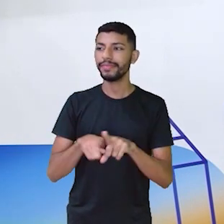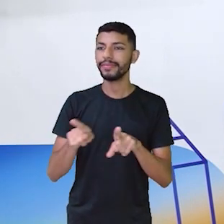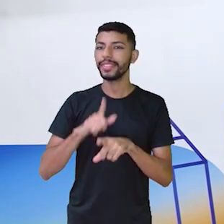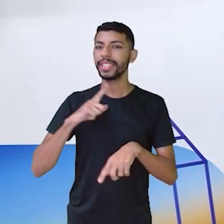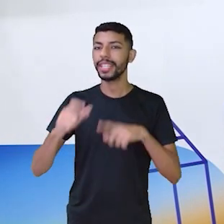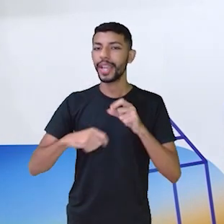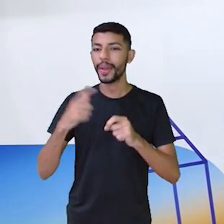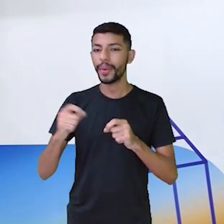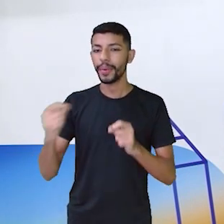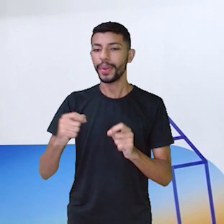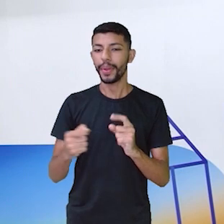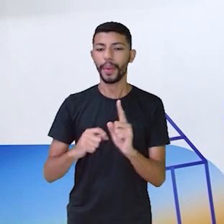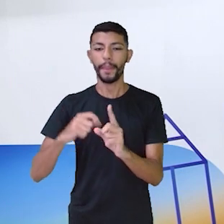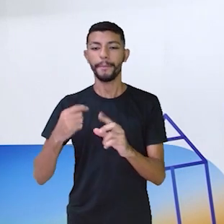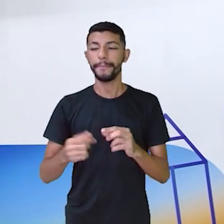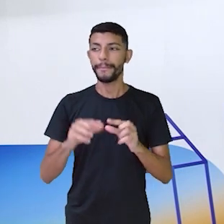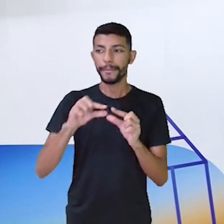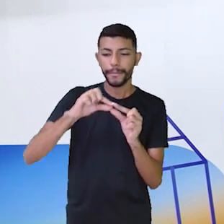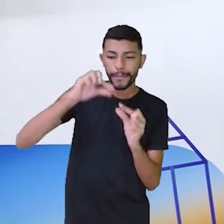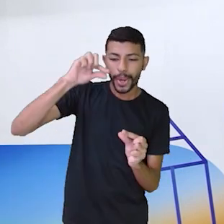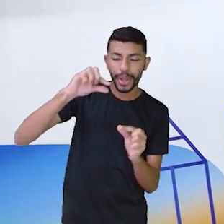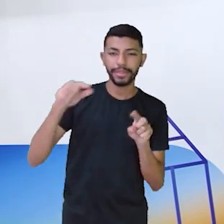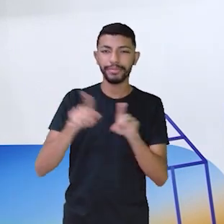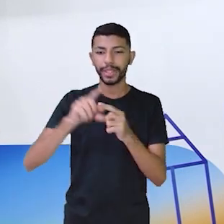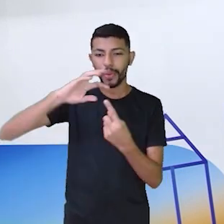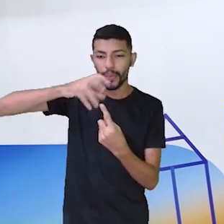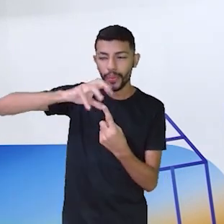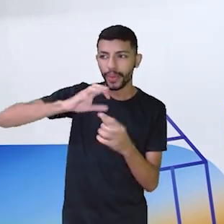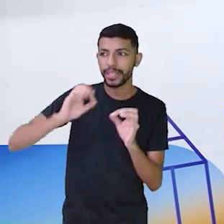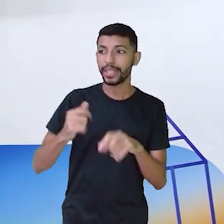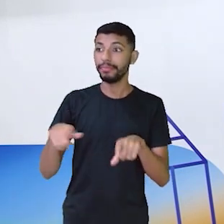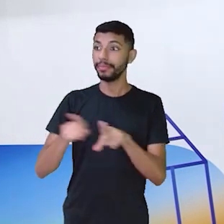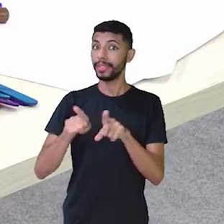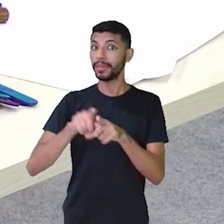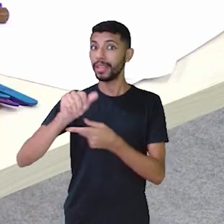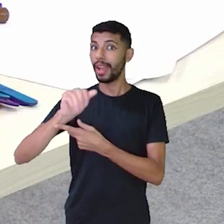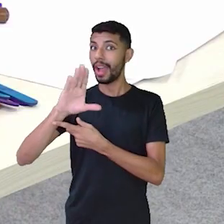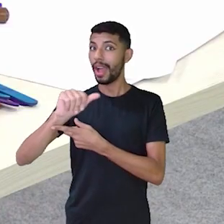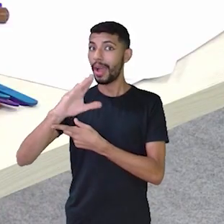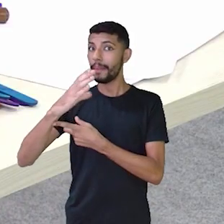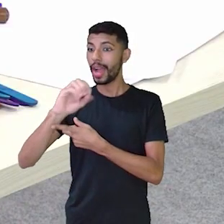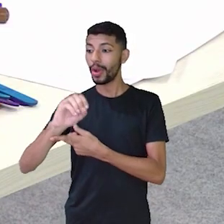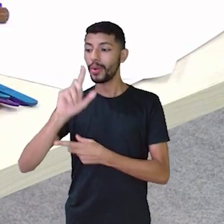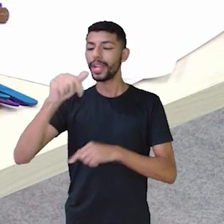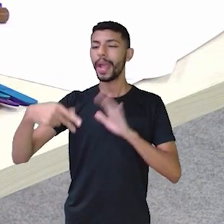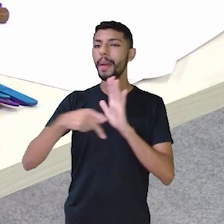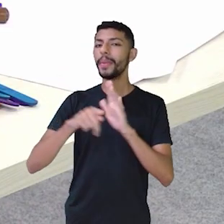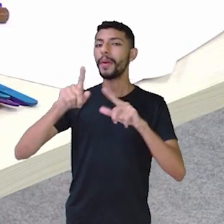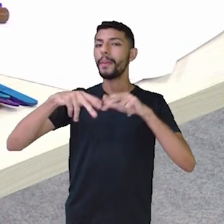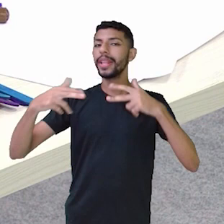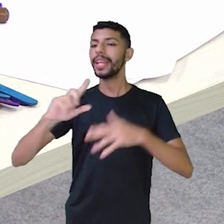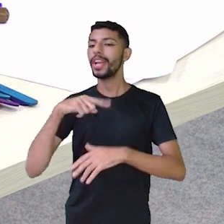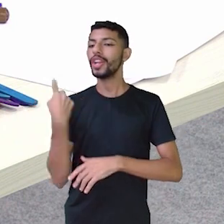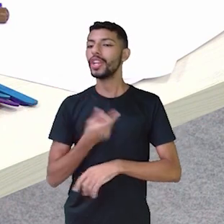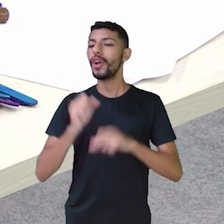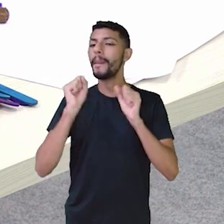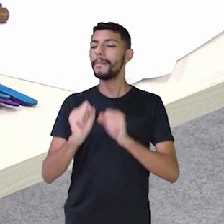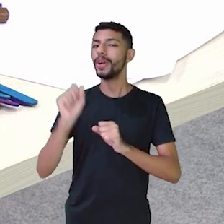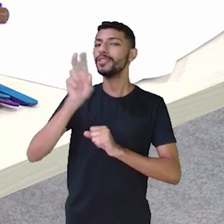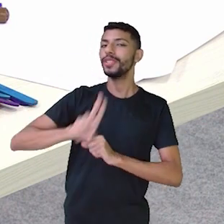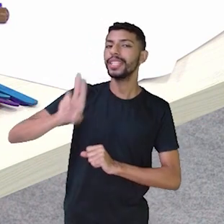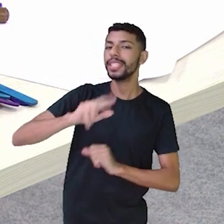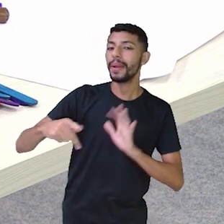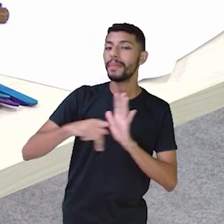palitos de picoleta, pinhas de garrafa, o ábaco, que são materiais que a gente pode estar utilizando